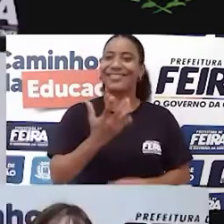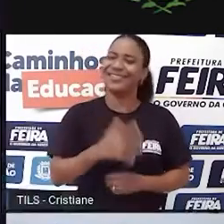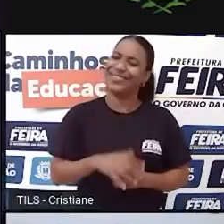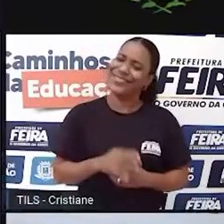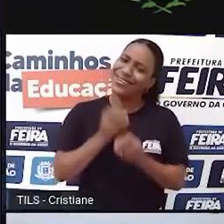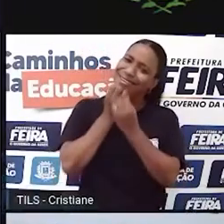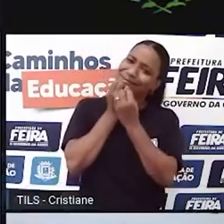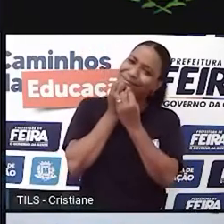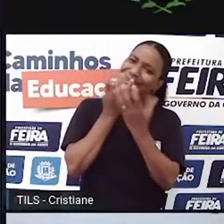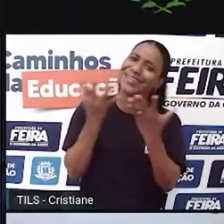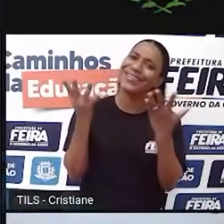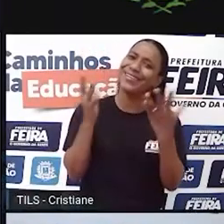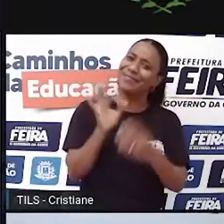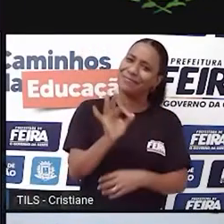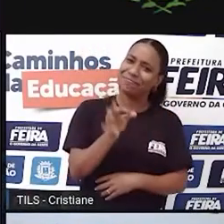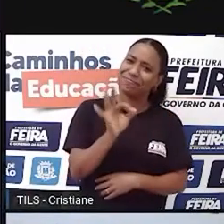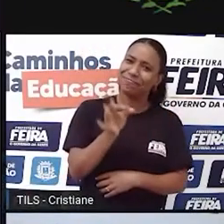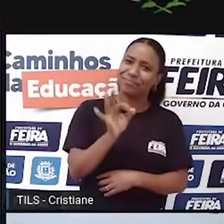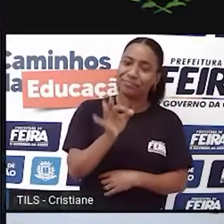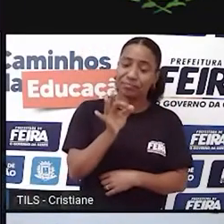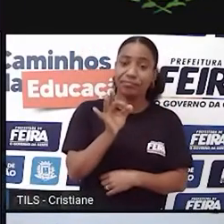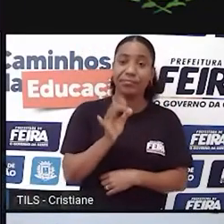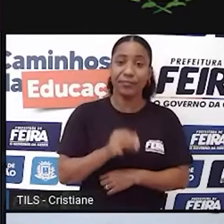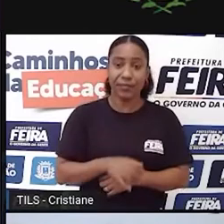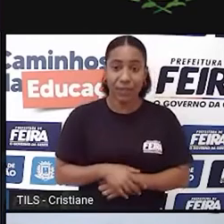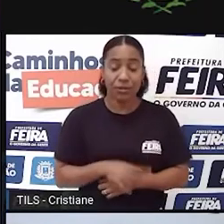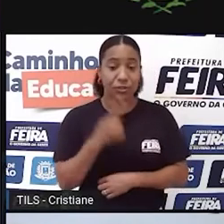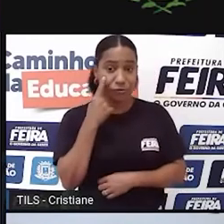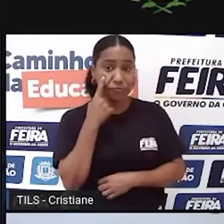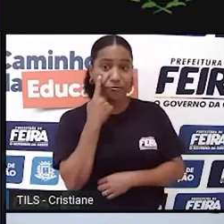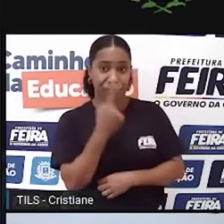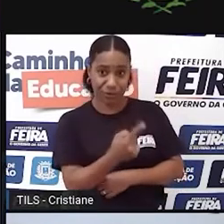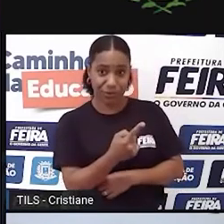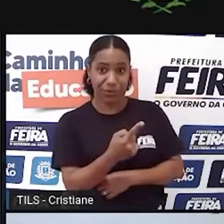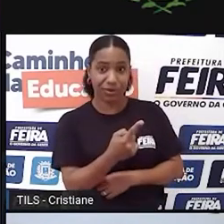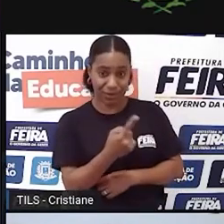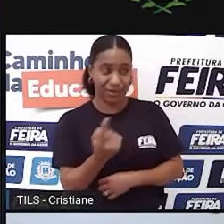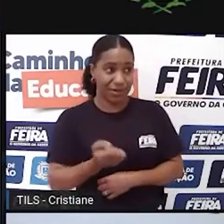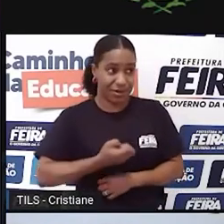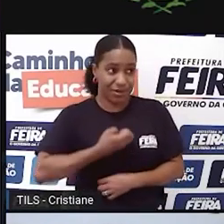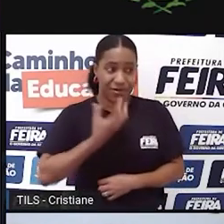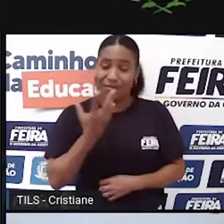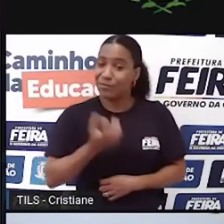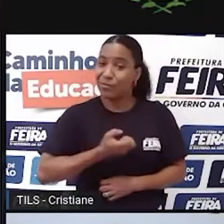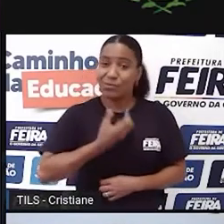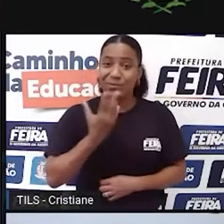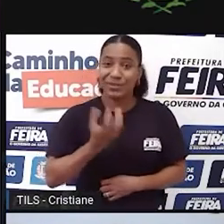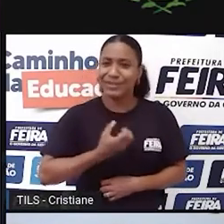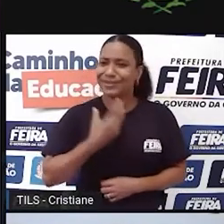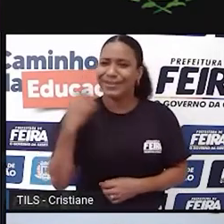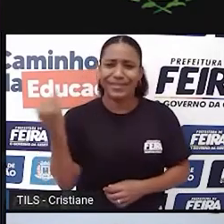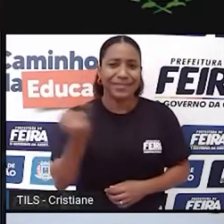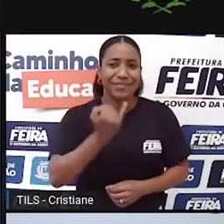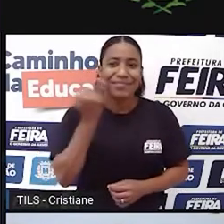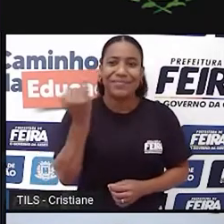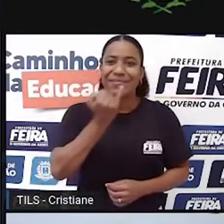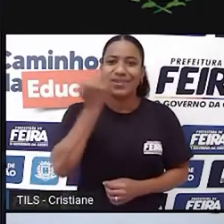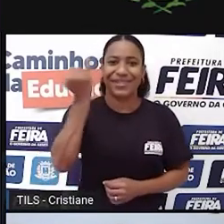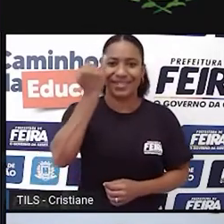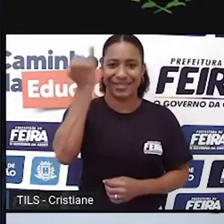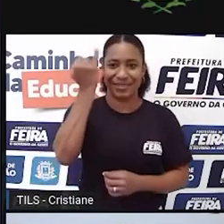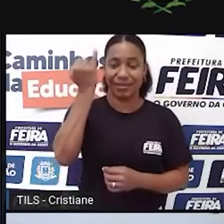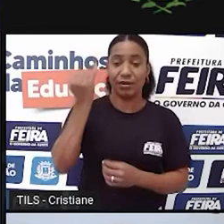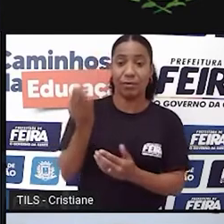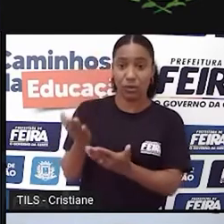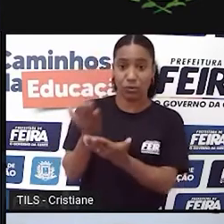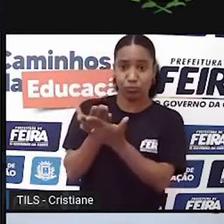que magnífico. Então, assim, a gente já viu a importância da poesia na construção desse estudante,